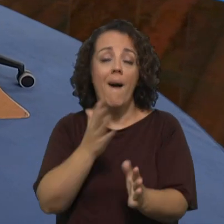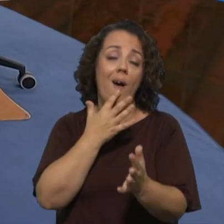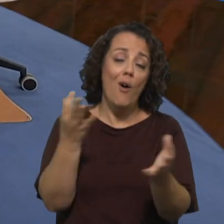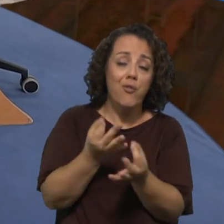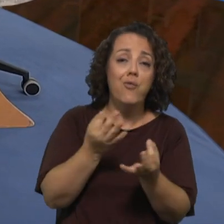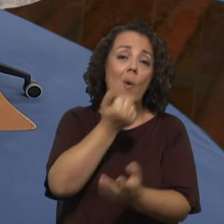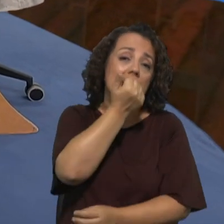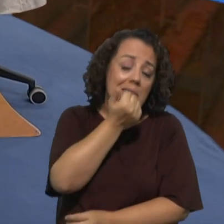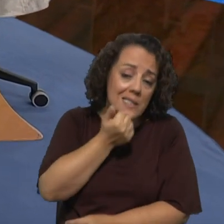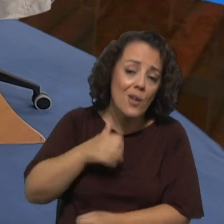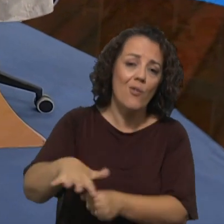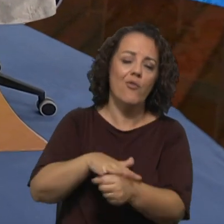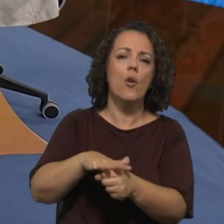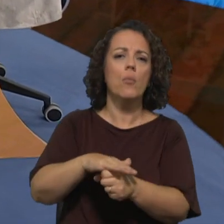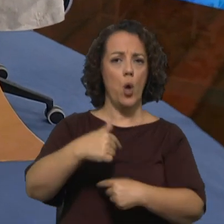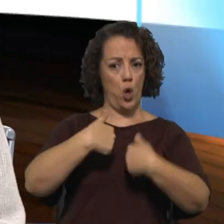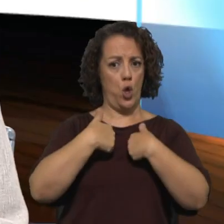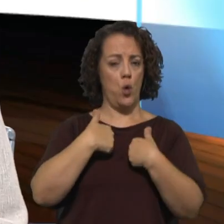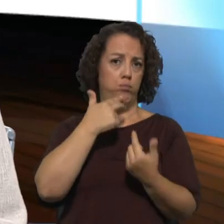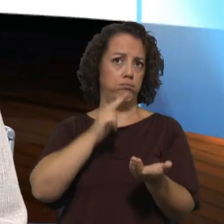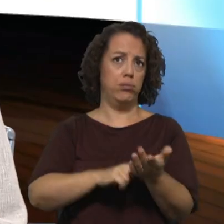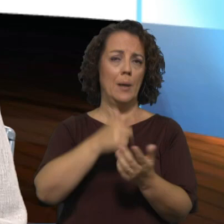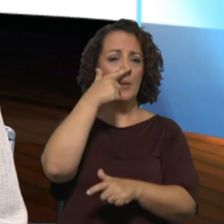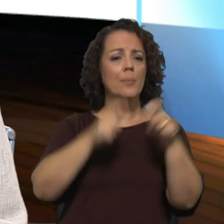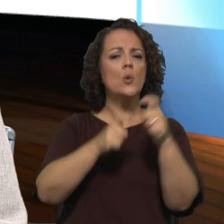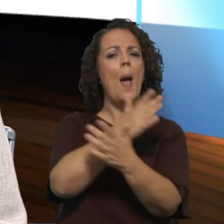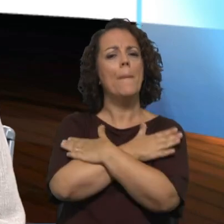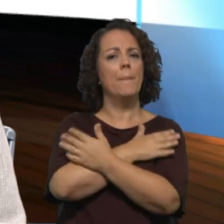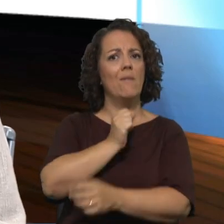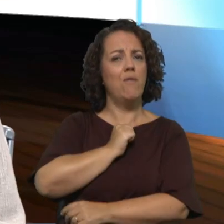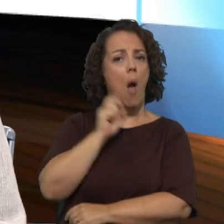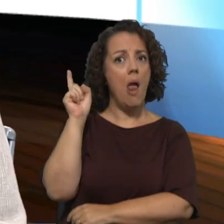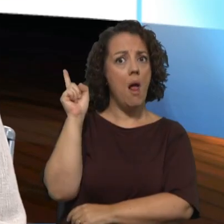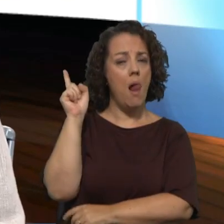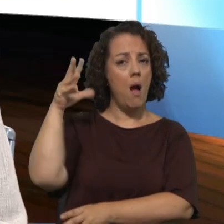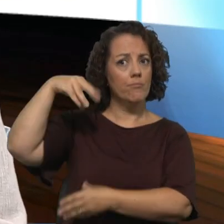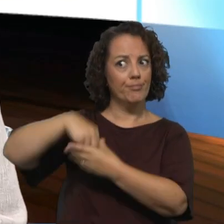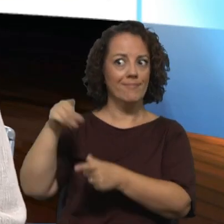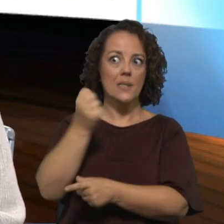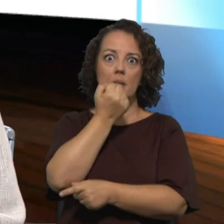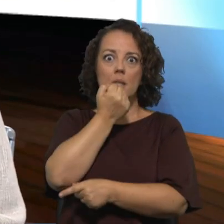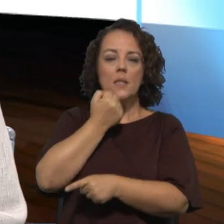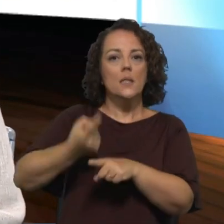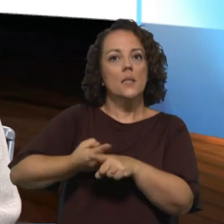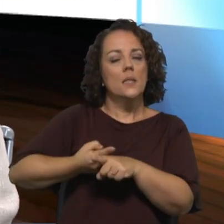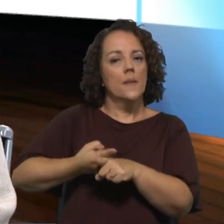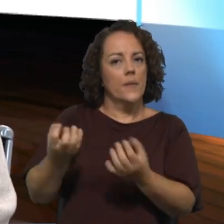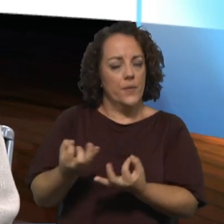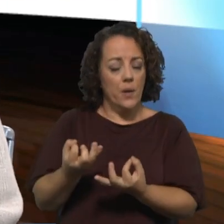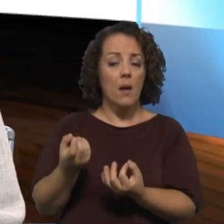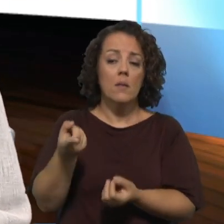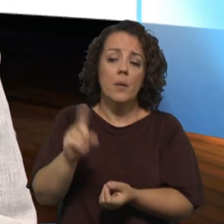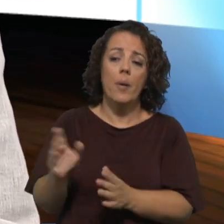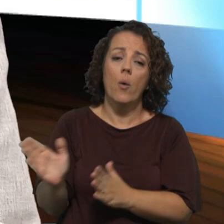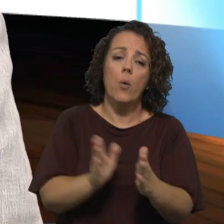tenho pessoas amigas a participar no sino e, portanto, que partilham comigo esse entusiasmo. Da mesma forma que